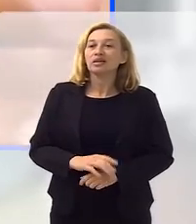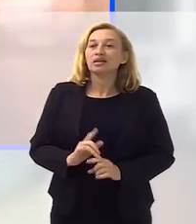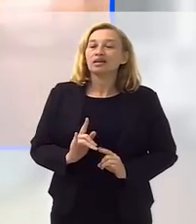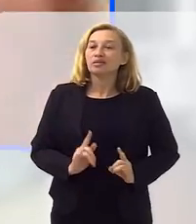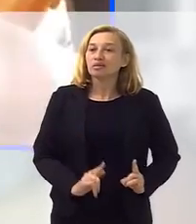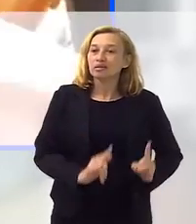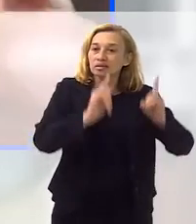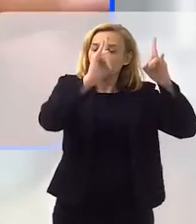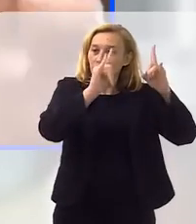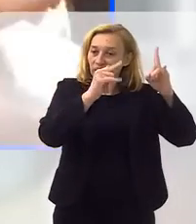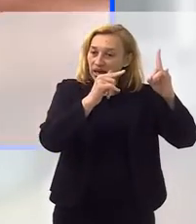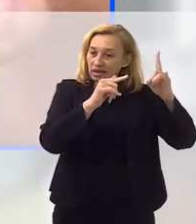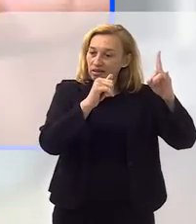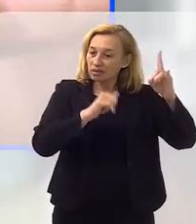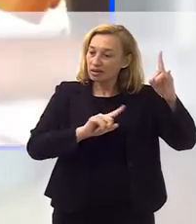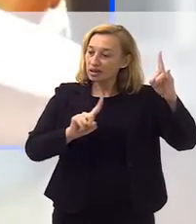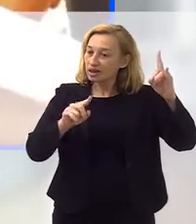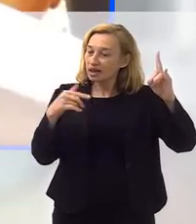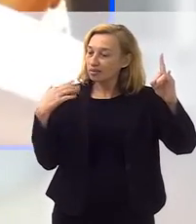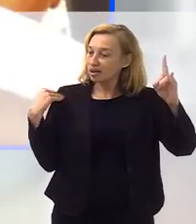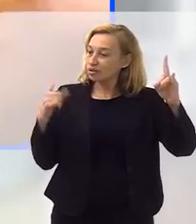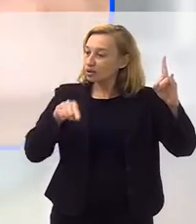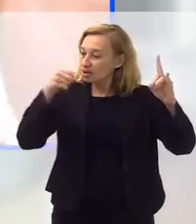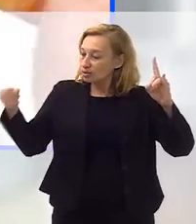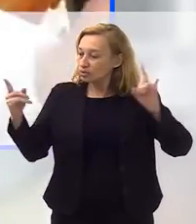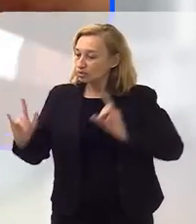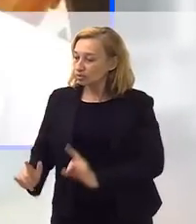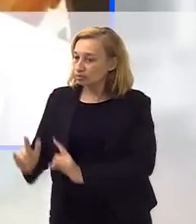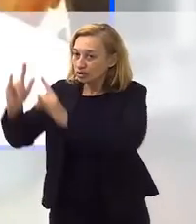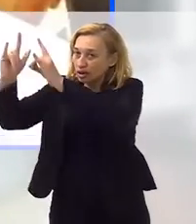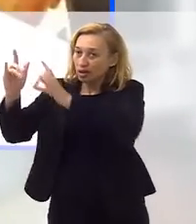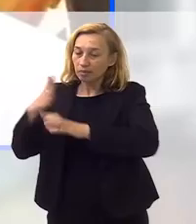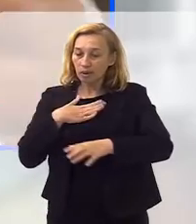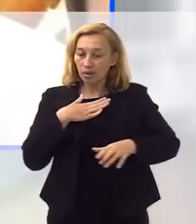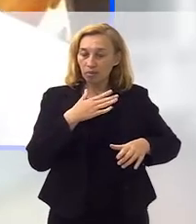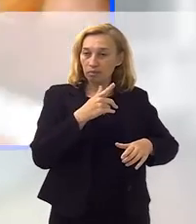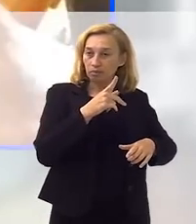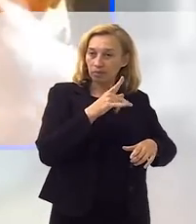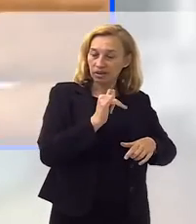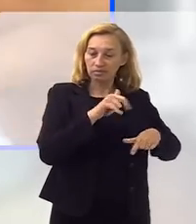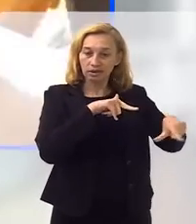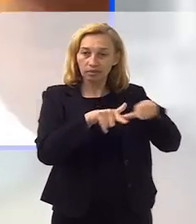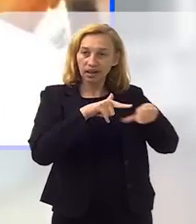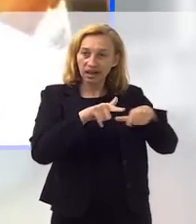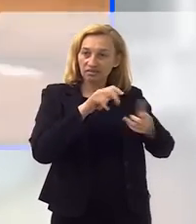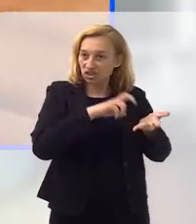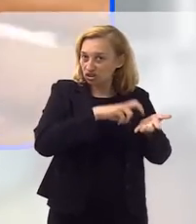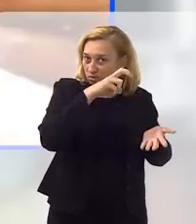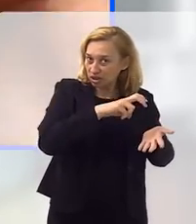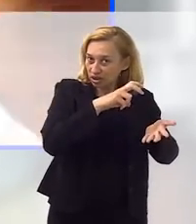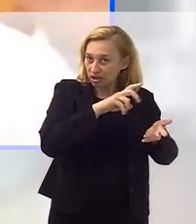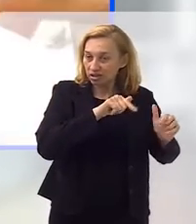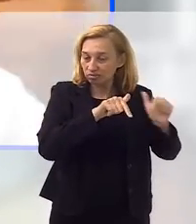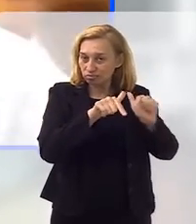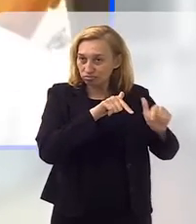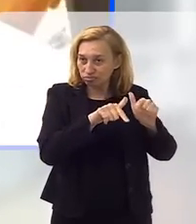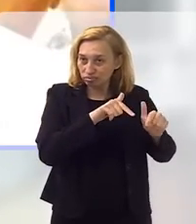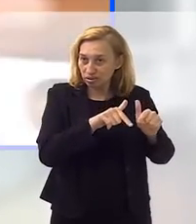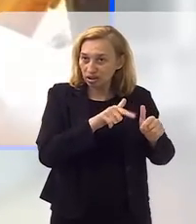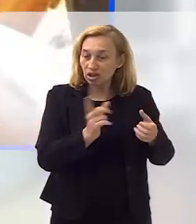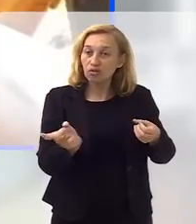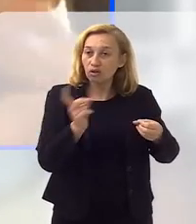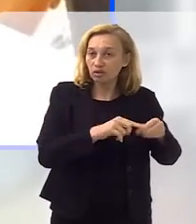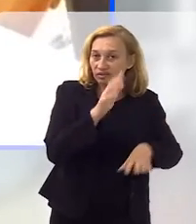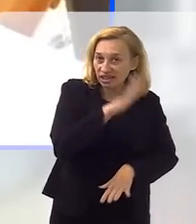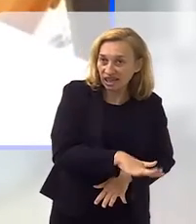gente morava num prédio e ela morava no outro ao lado, né, então meus pais trabalhavam, né, de manhã, aquele horário comercial de trabalho, né,